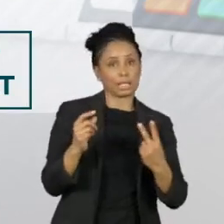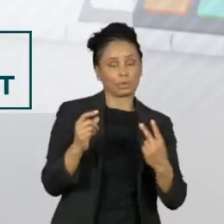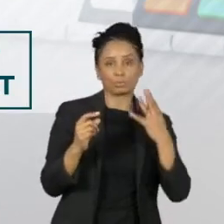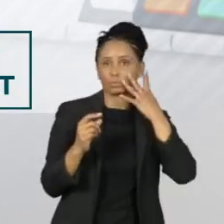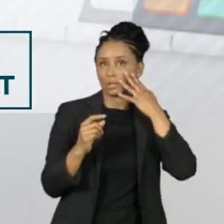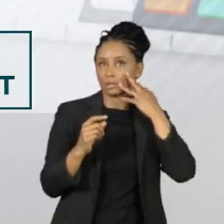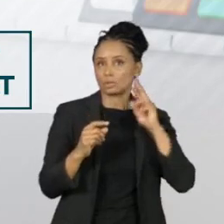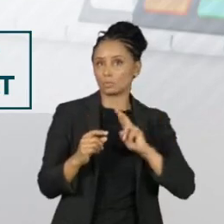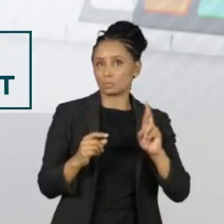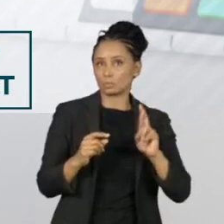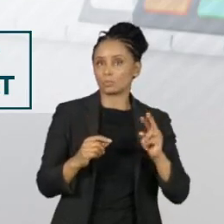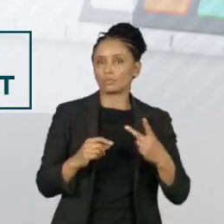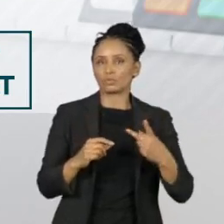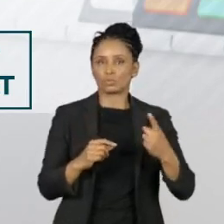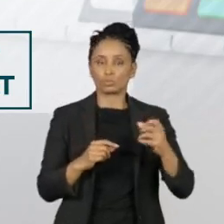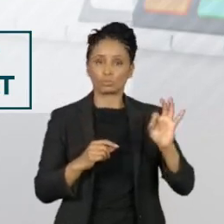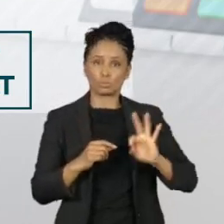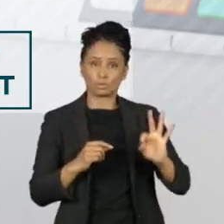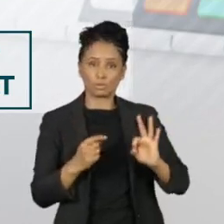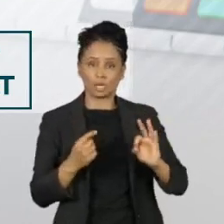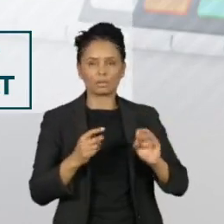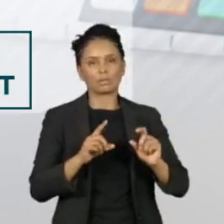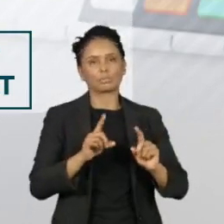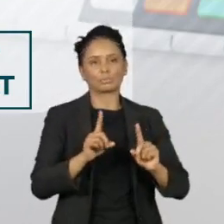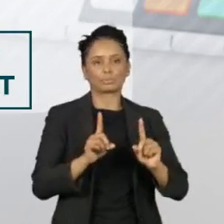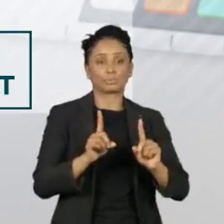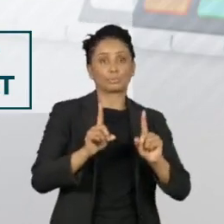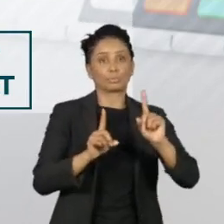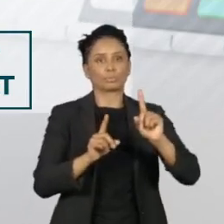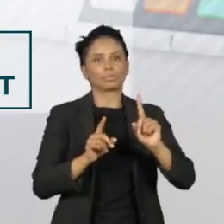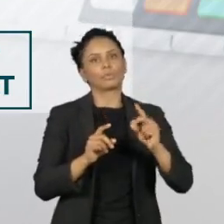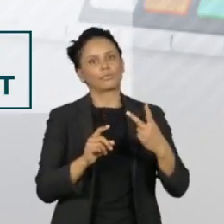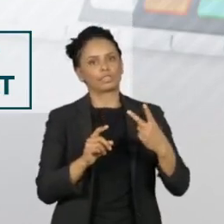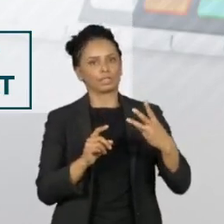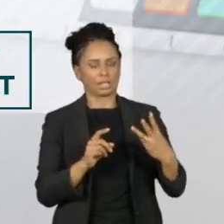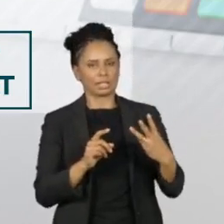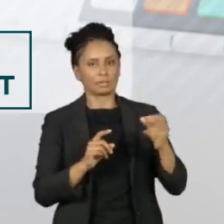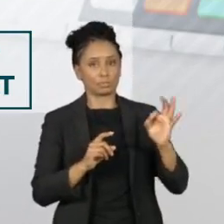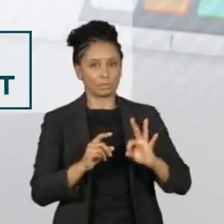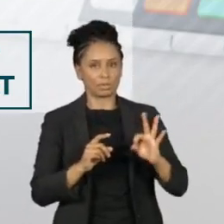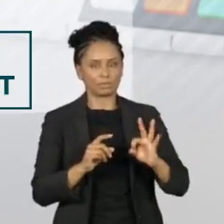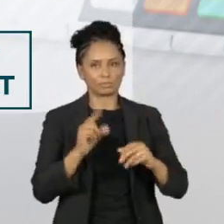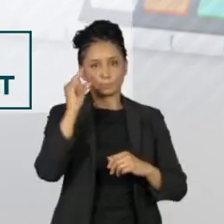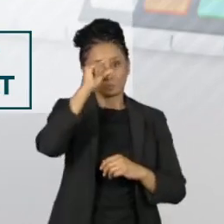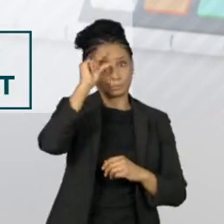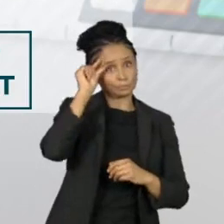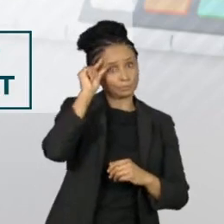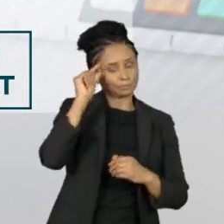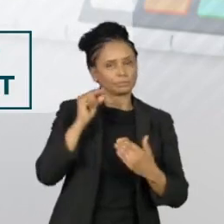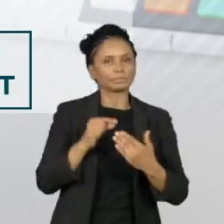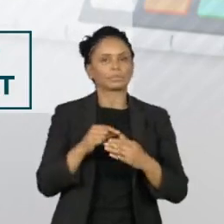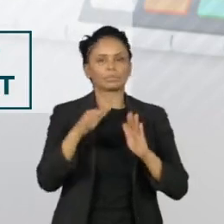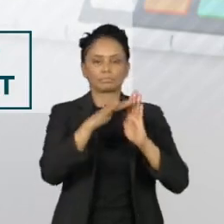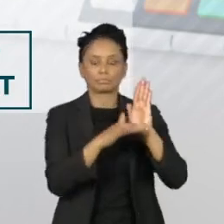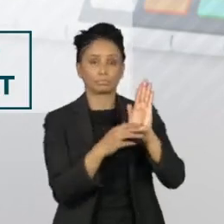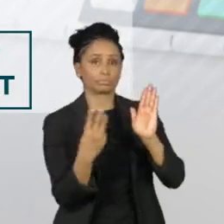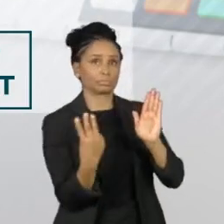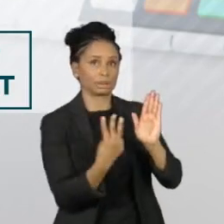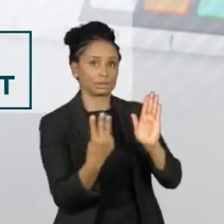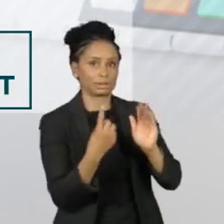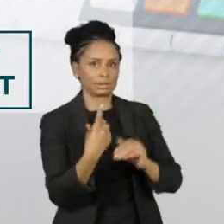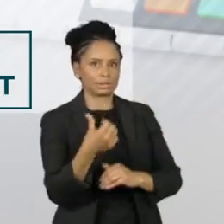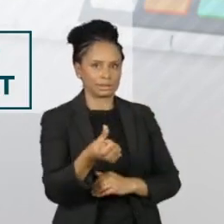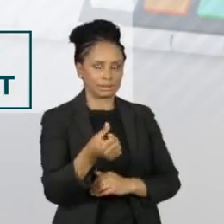Freitas, do Republicanos, com 21% e subiu para 23. Rodrigo Garcia, do PSDB, vem em terceiro lugar, com